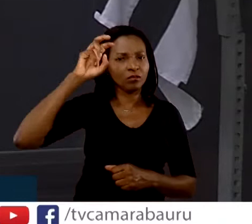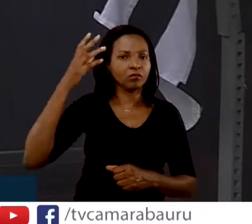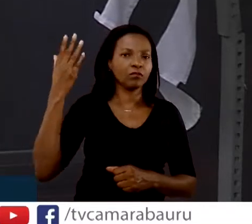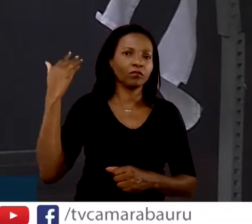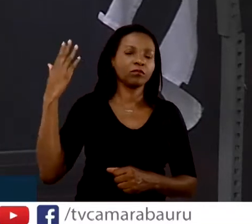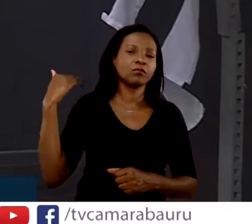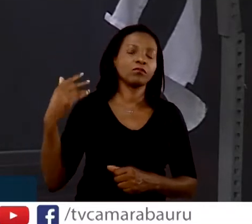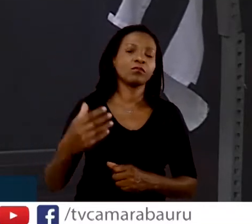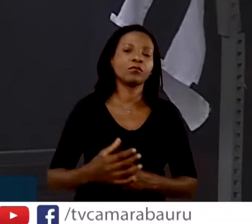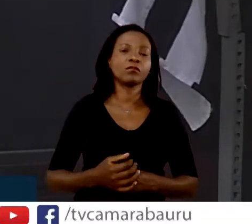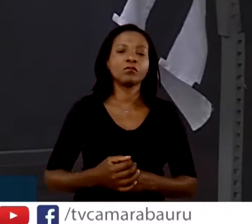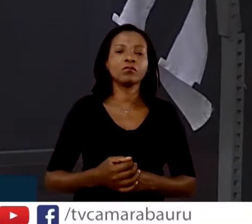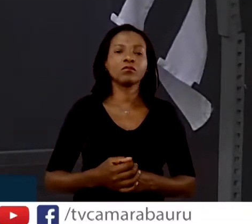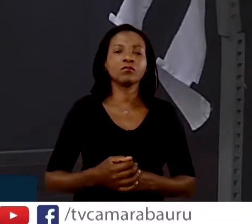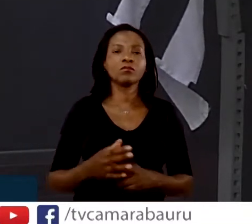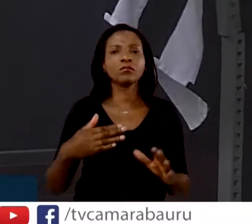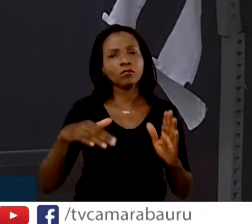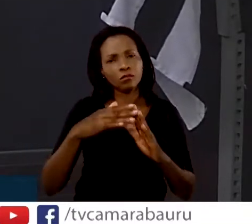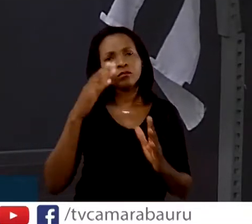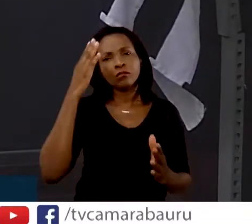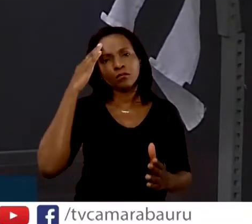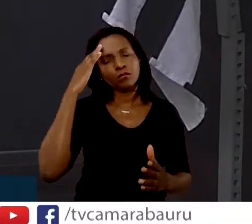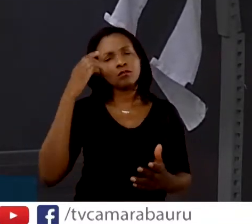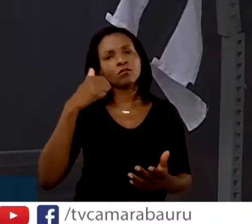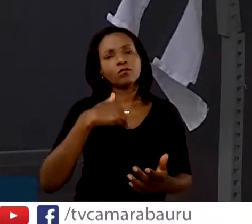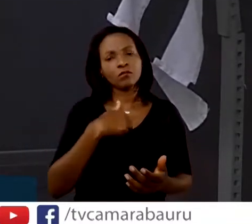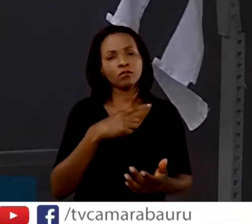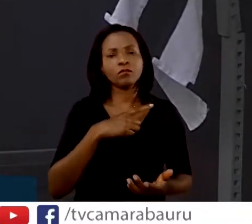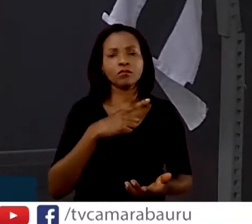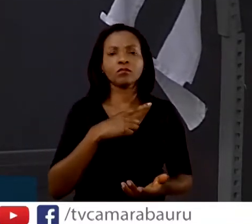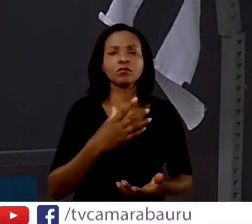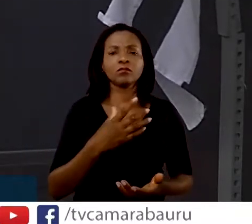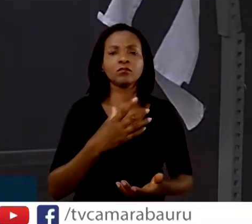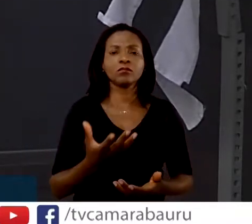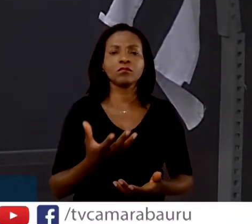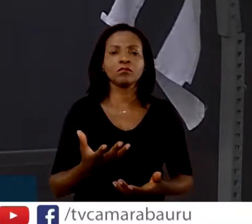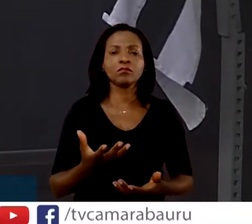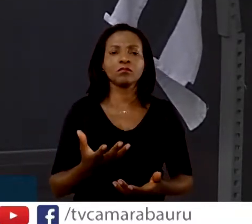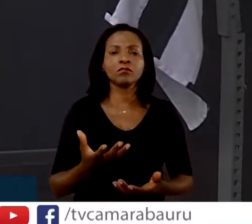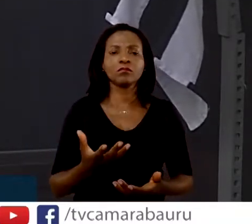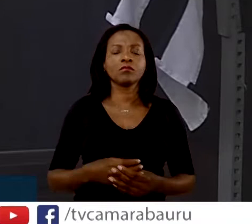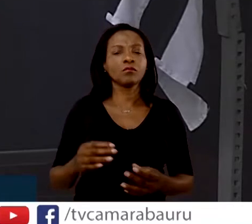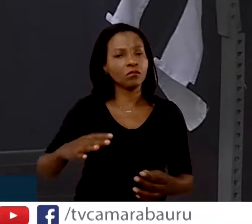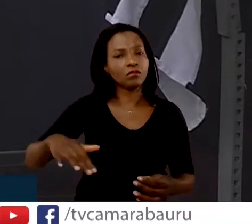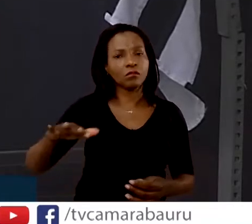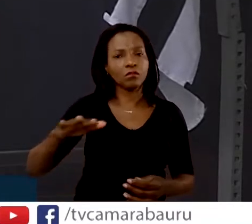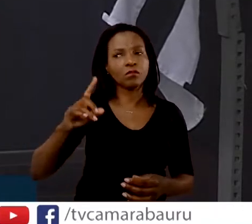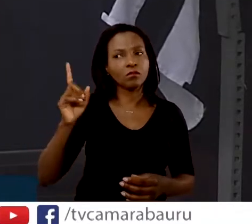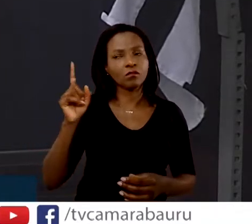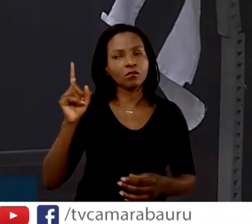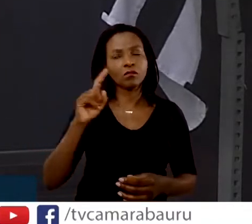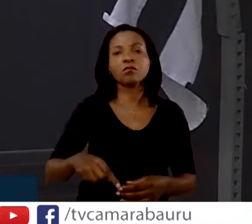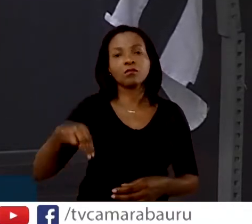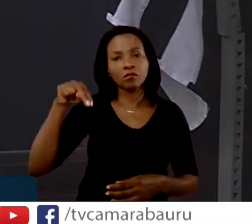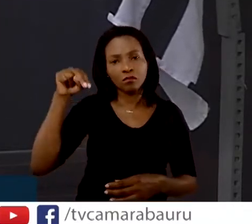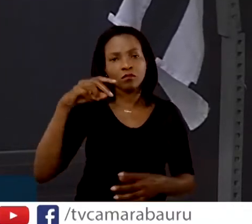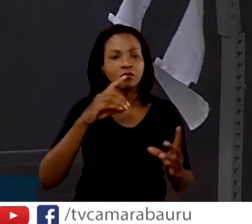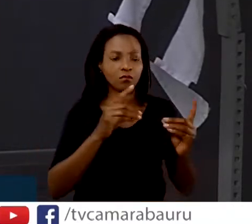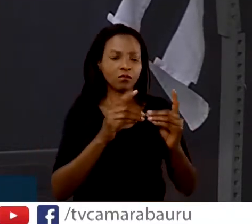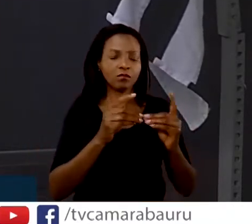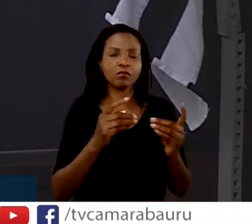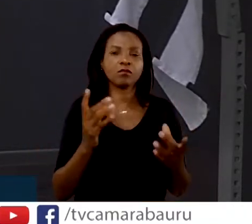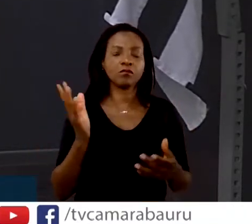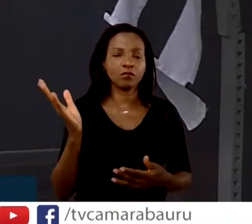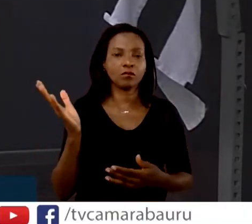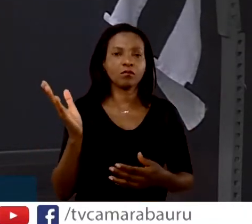e todos sabem que eu tenho um espaço físico ali na região norte, ali, que eu atendo. E, nessa quinta